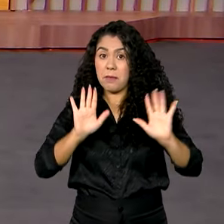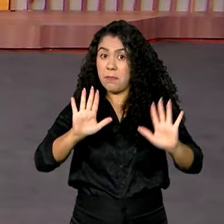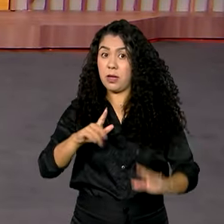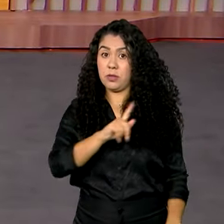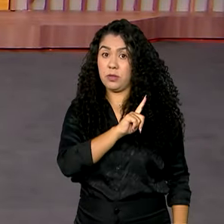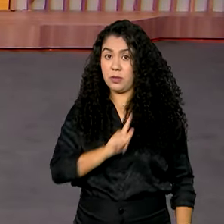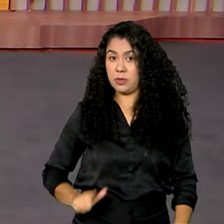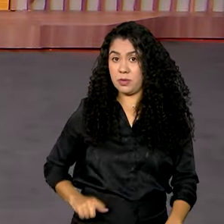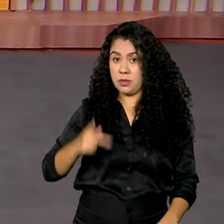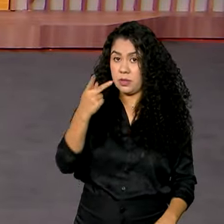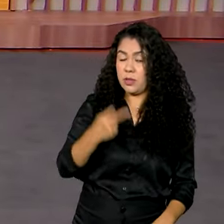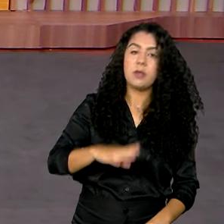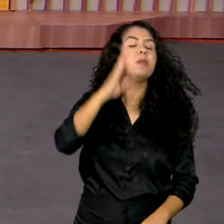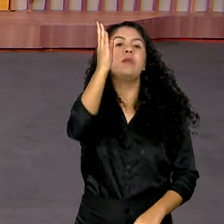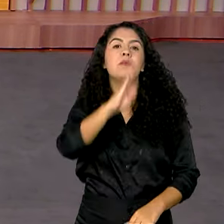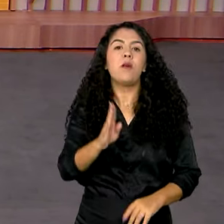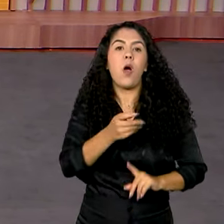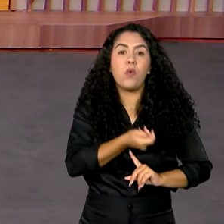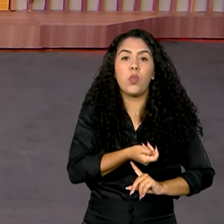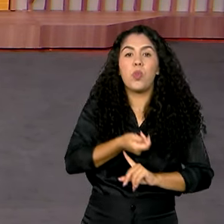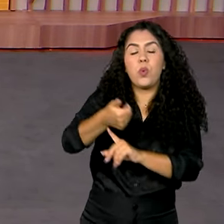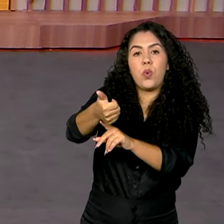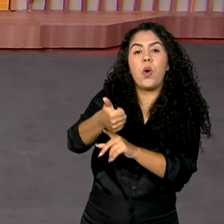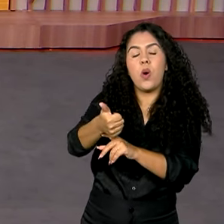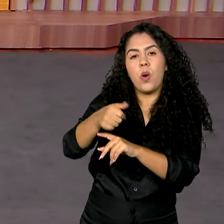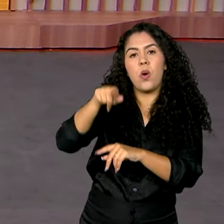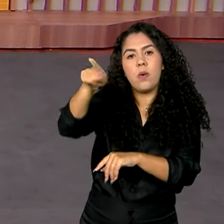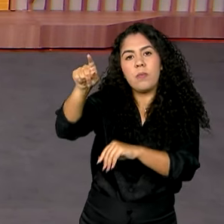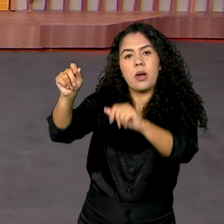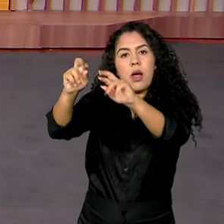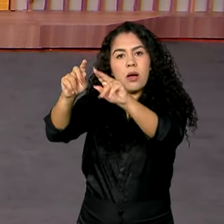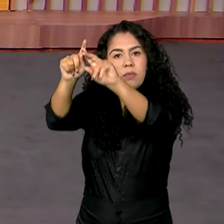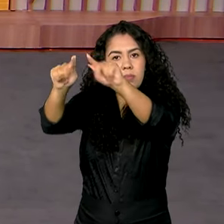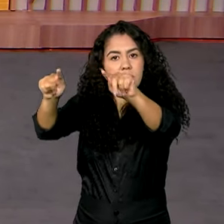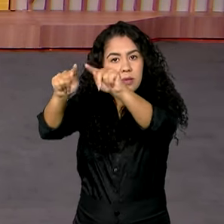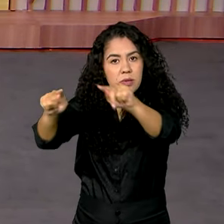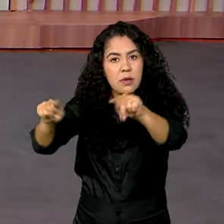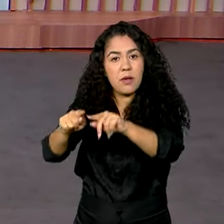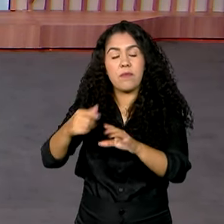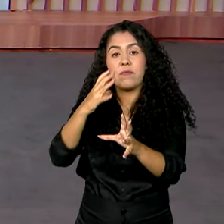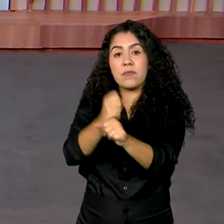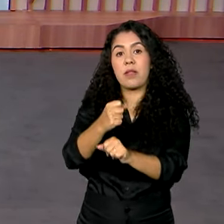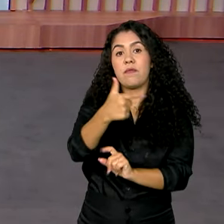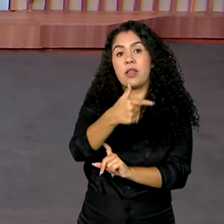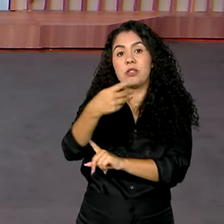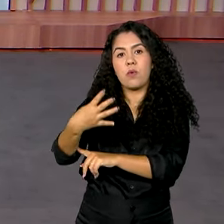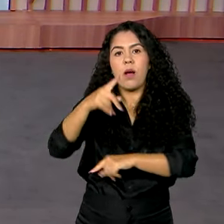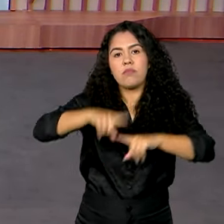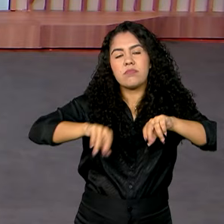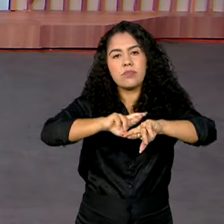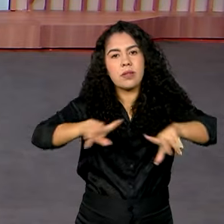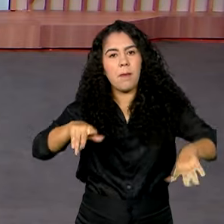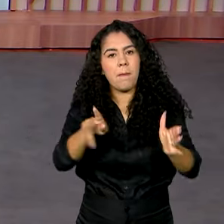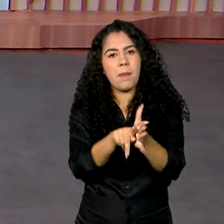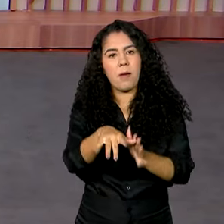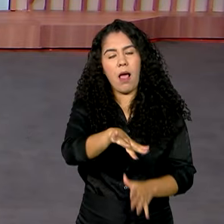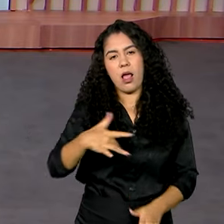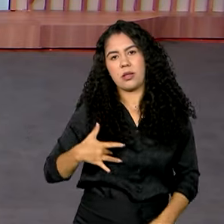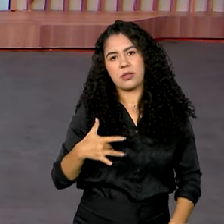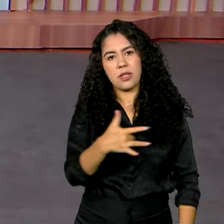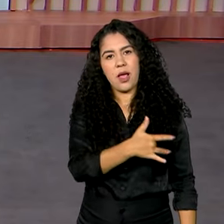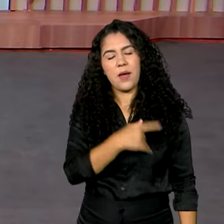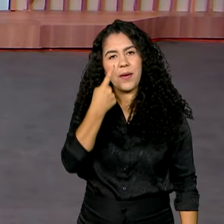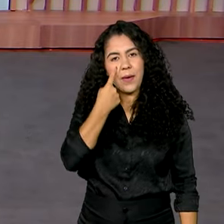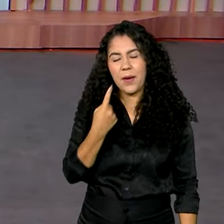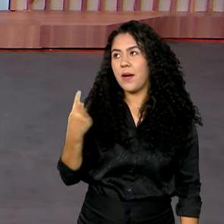governo brasileiro doou ao Líbano 24 mil insumos de saúde. Vamos ao vivo com Pablo Mundim, que está no Palácio Planalto e traz os detalhes